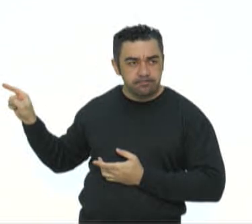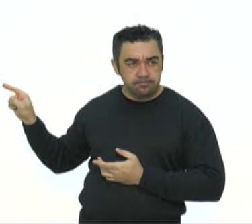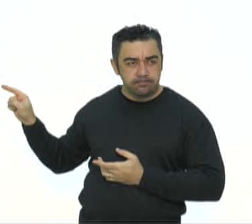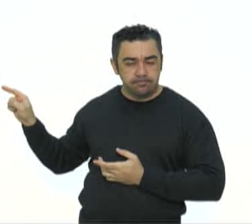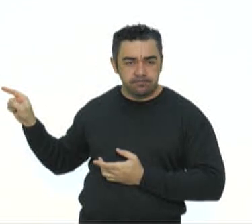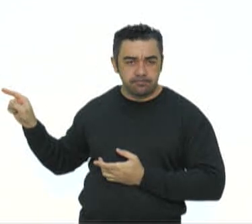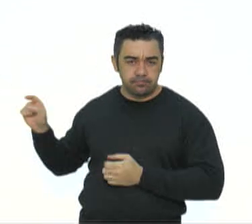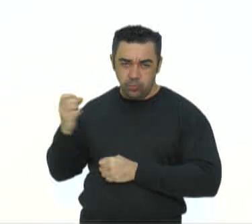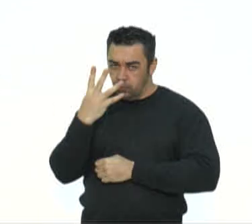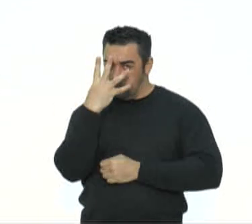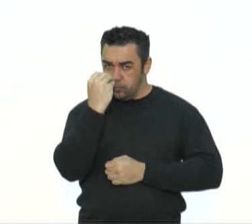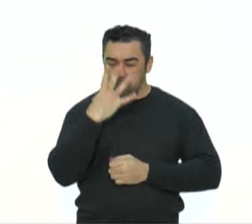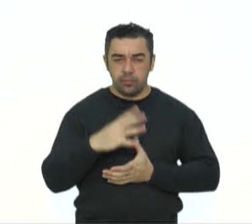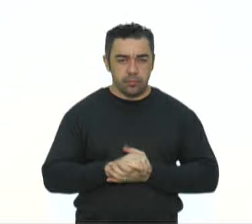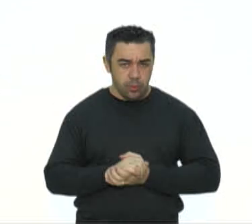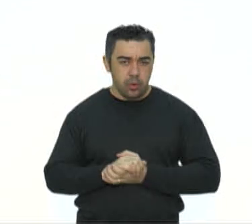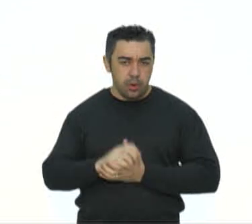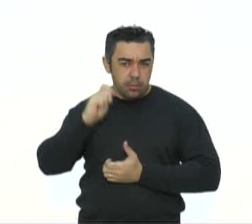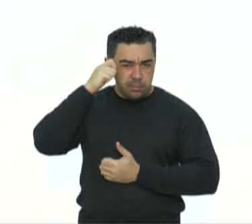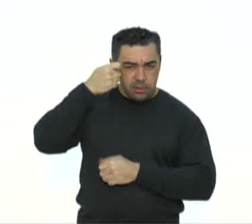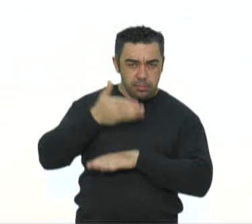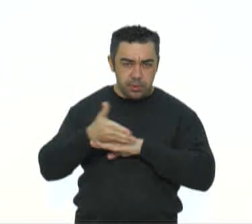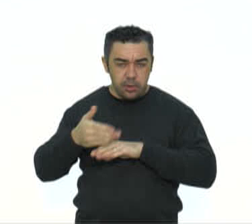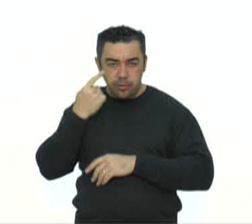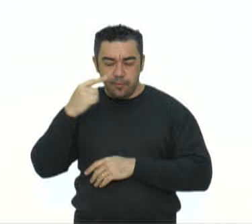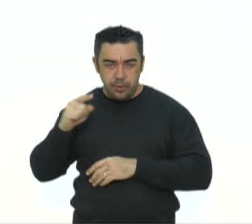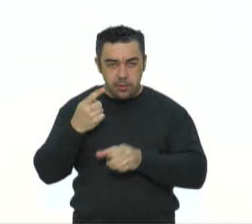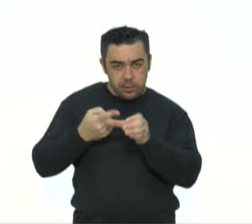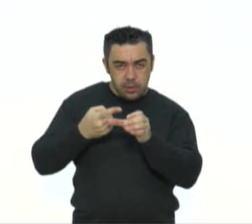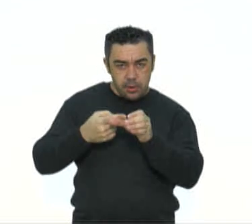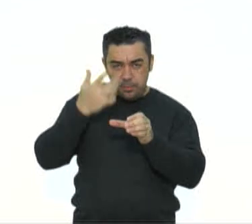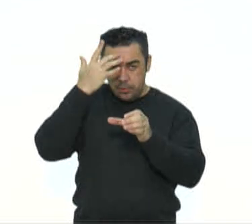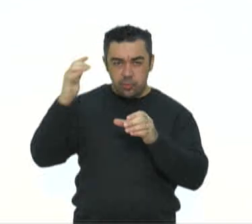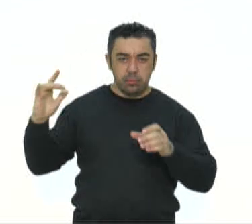está em preto e branco, mas dá para ver uma cidade, pessoas passando na rua.